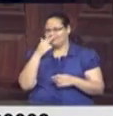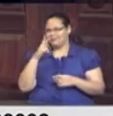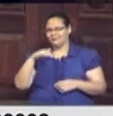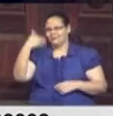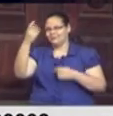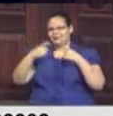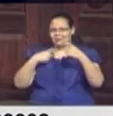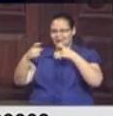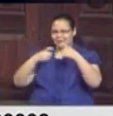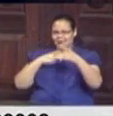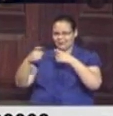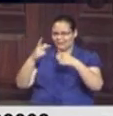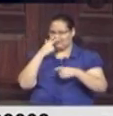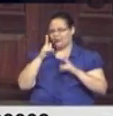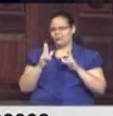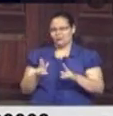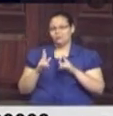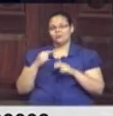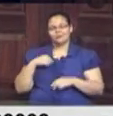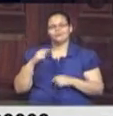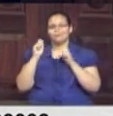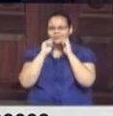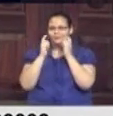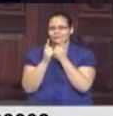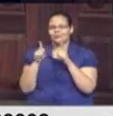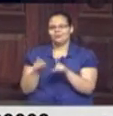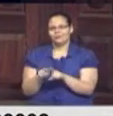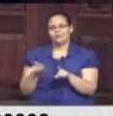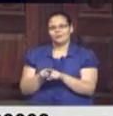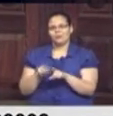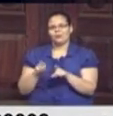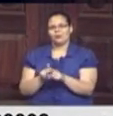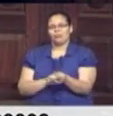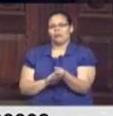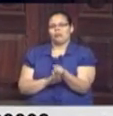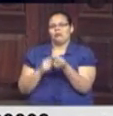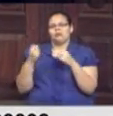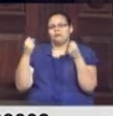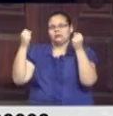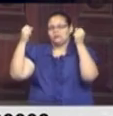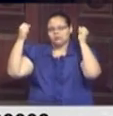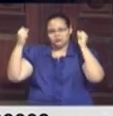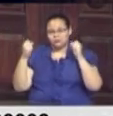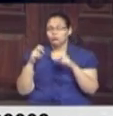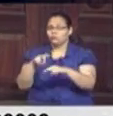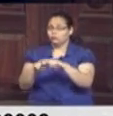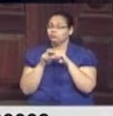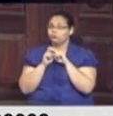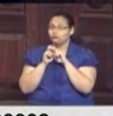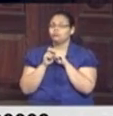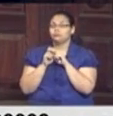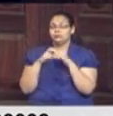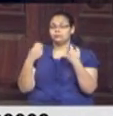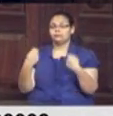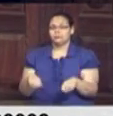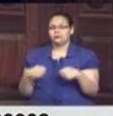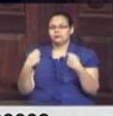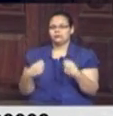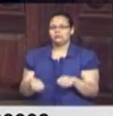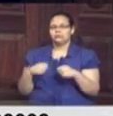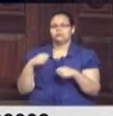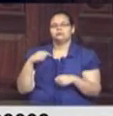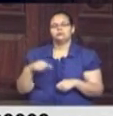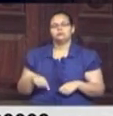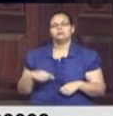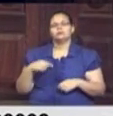para fora da Assembleia, e aqui na Assembleia também, os ânimos mais aferrecidos do que nunca. Por isso, é preciso que o